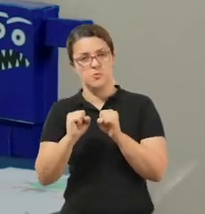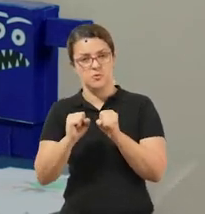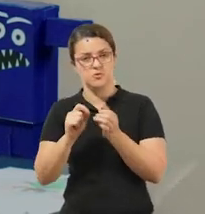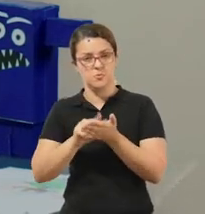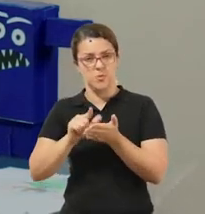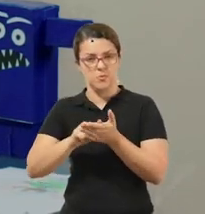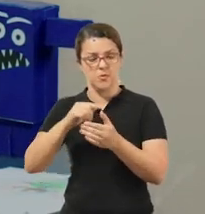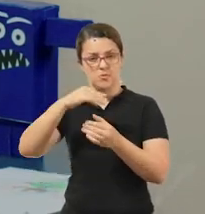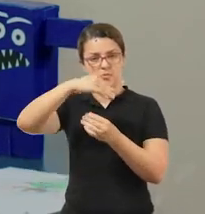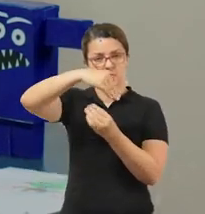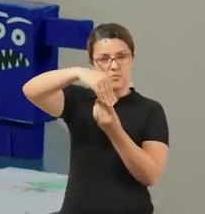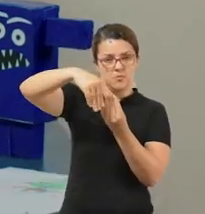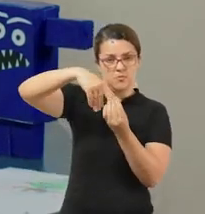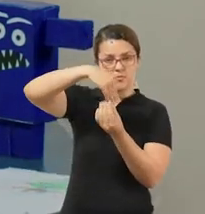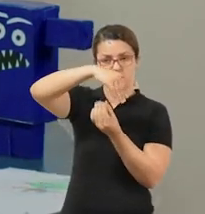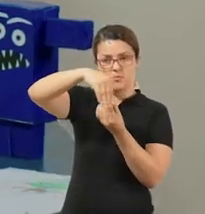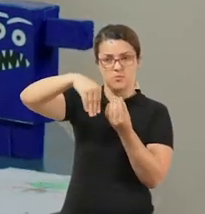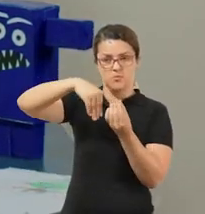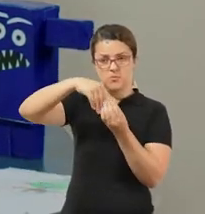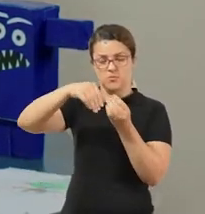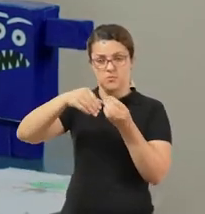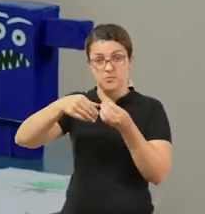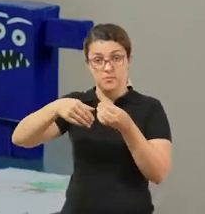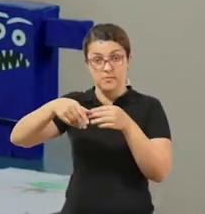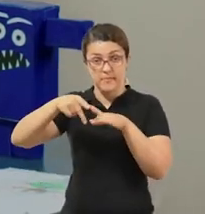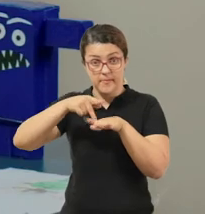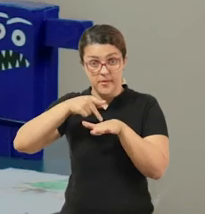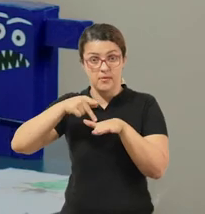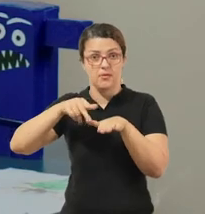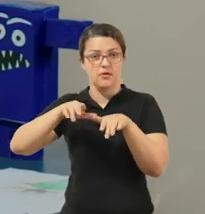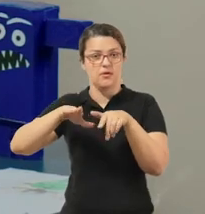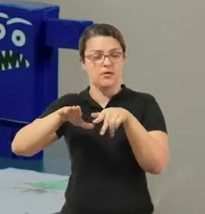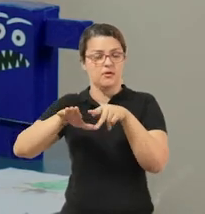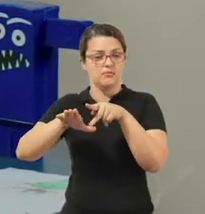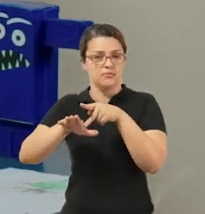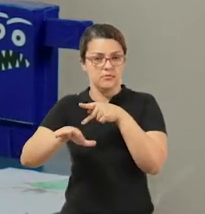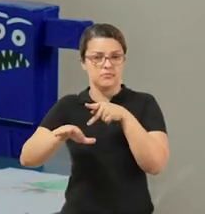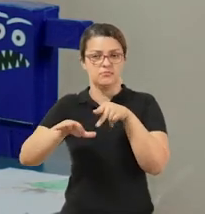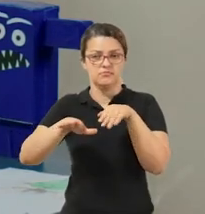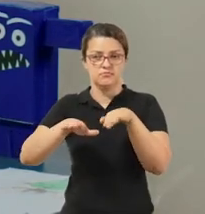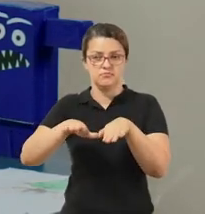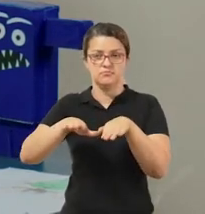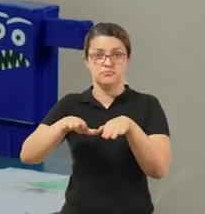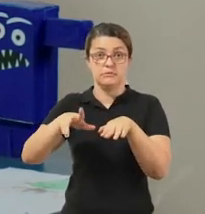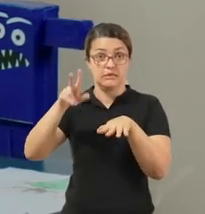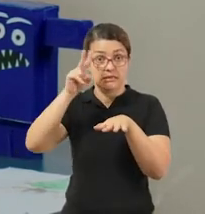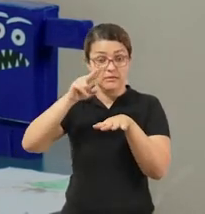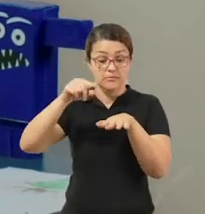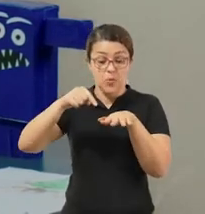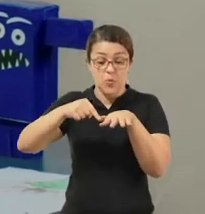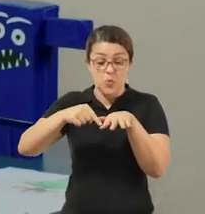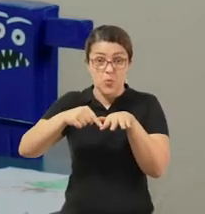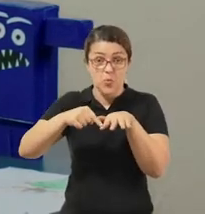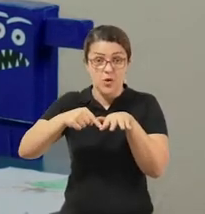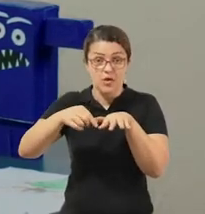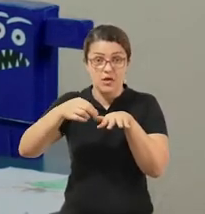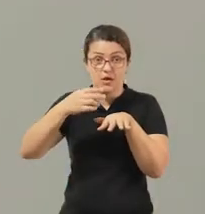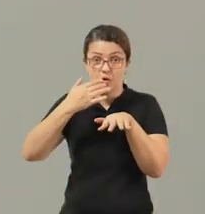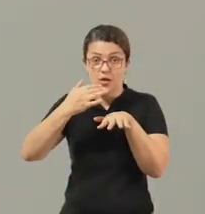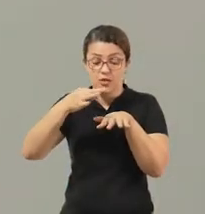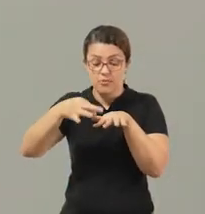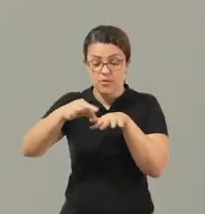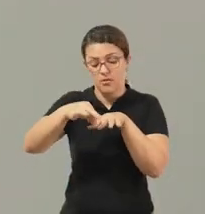encapar ele também. Façam os pezinhos. Olha, lembrem, pintem bem as unhas dele, tá bom?